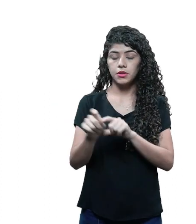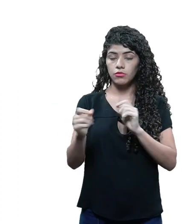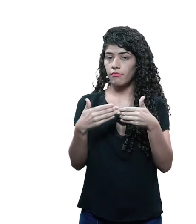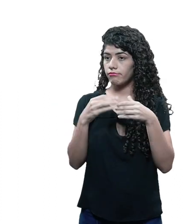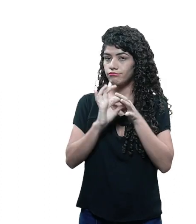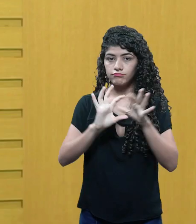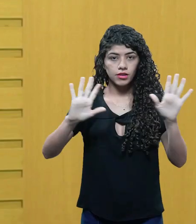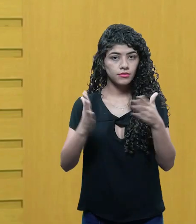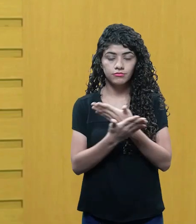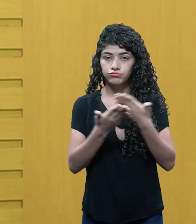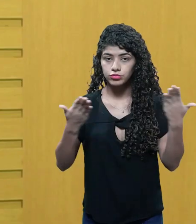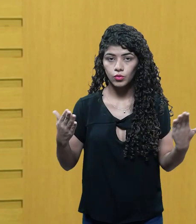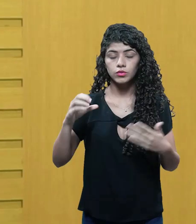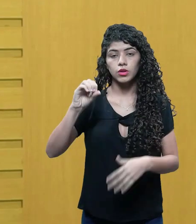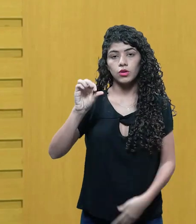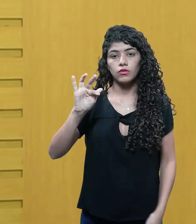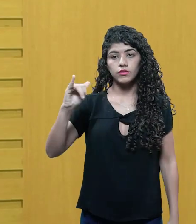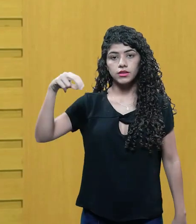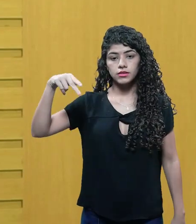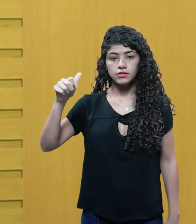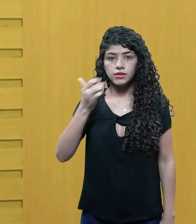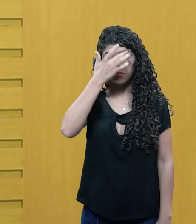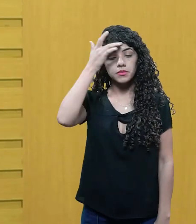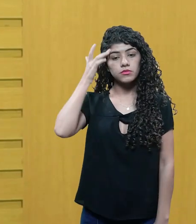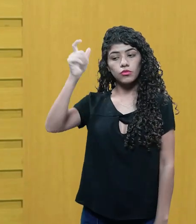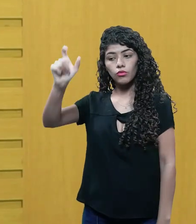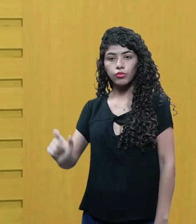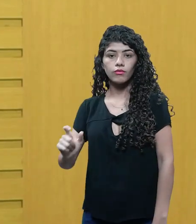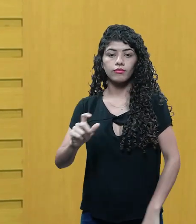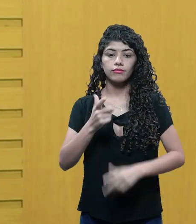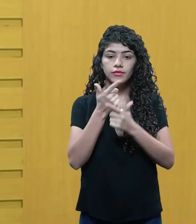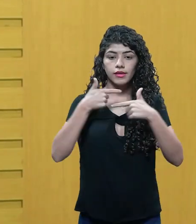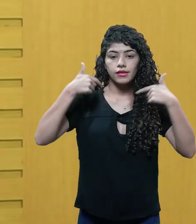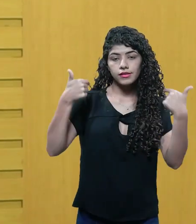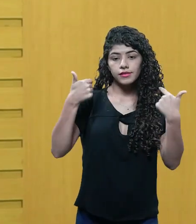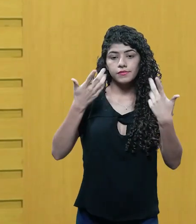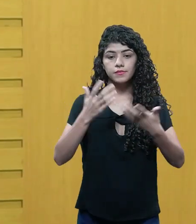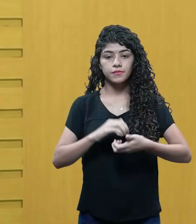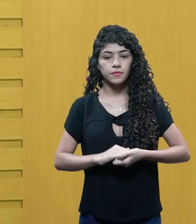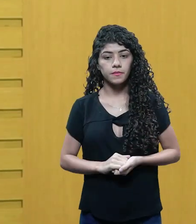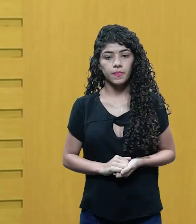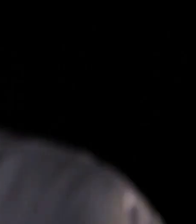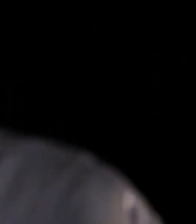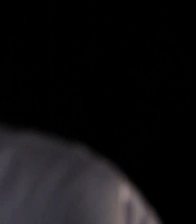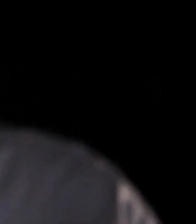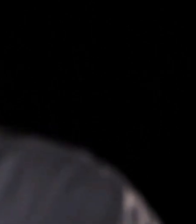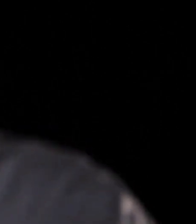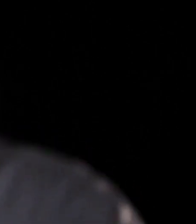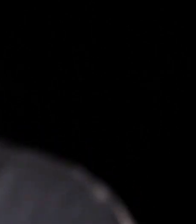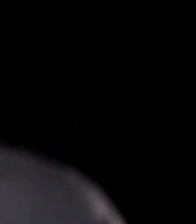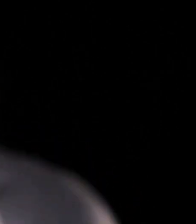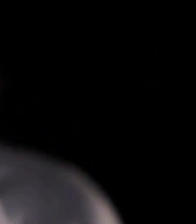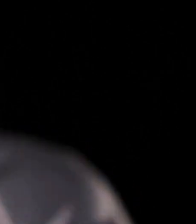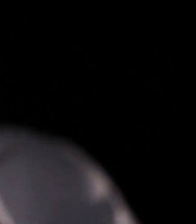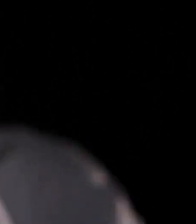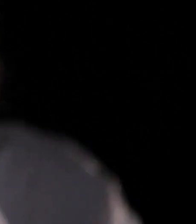e que eu dirigi e que está também à disposição de todos na oficina, que é O Homem Quer Rir. Sorrir